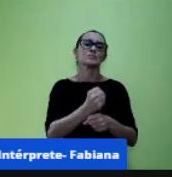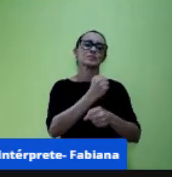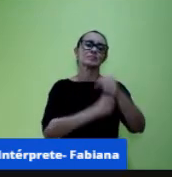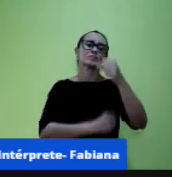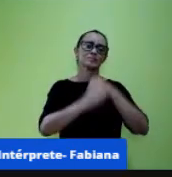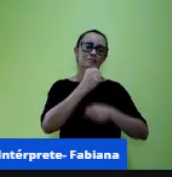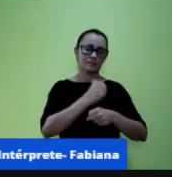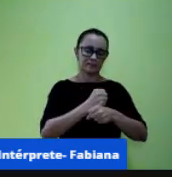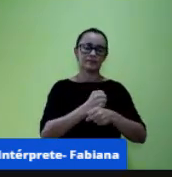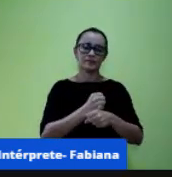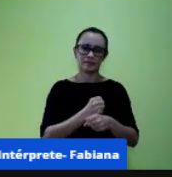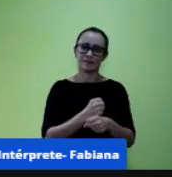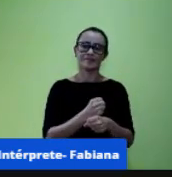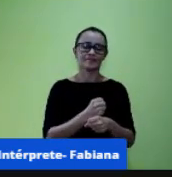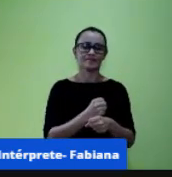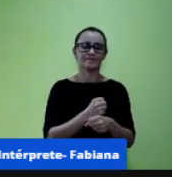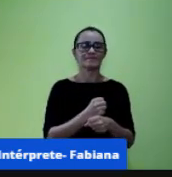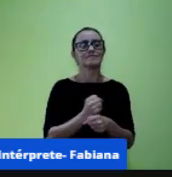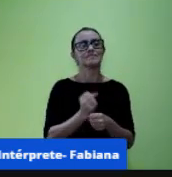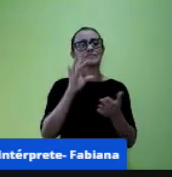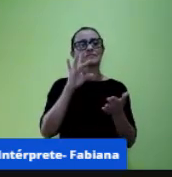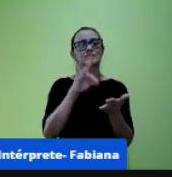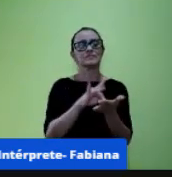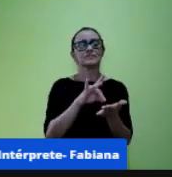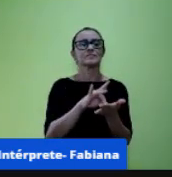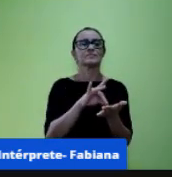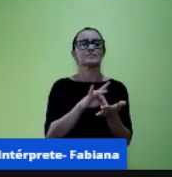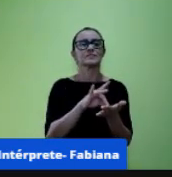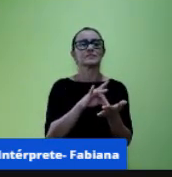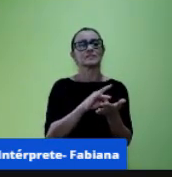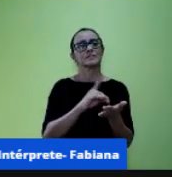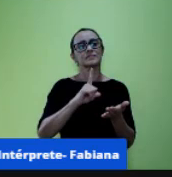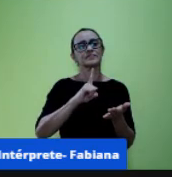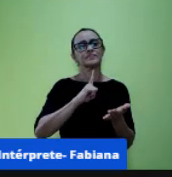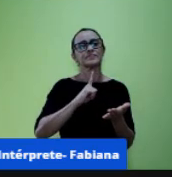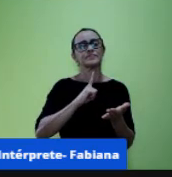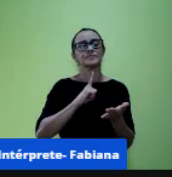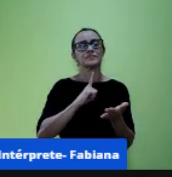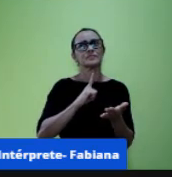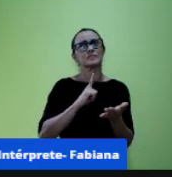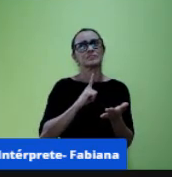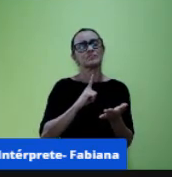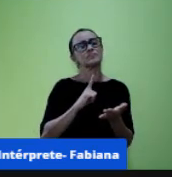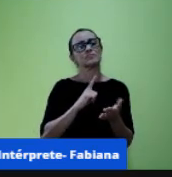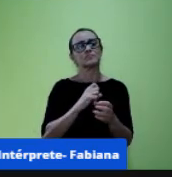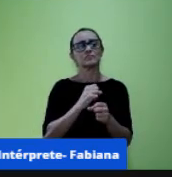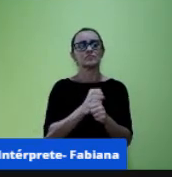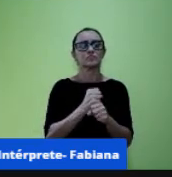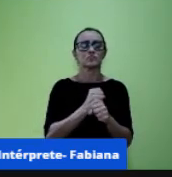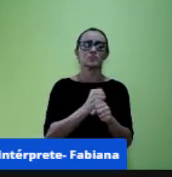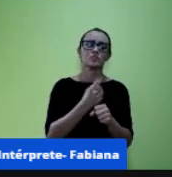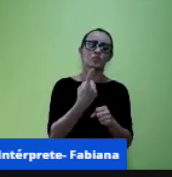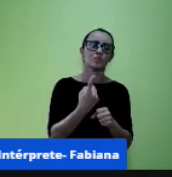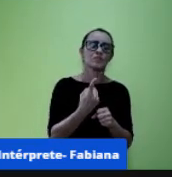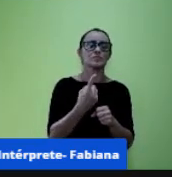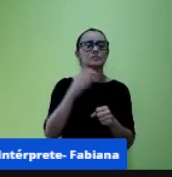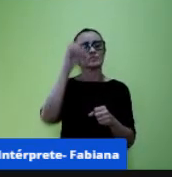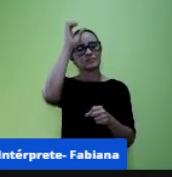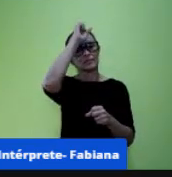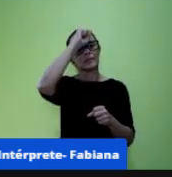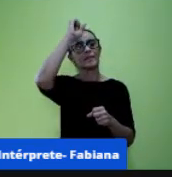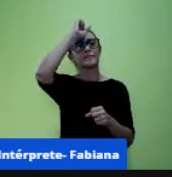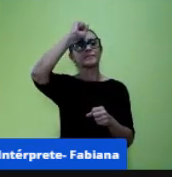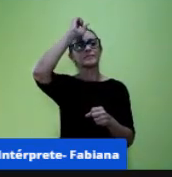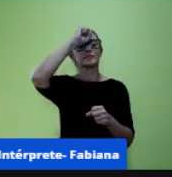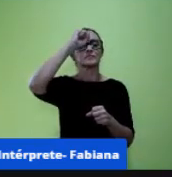exatamente já temos aí um ano de aprendizagem